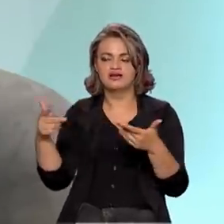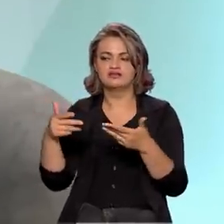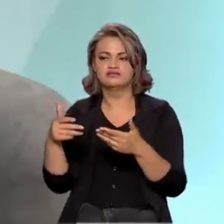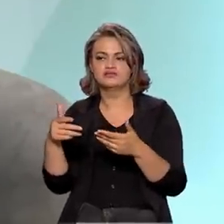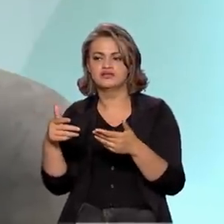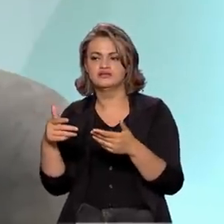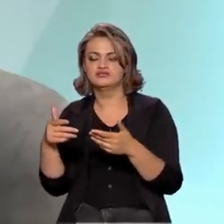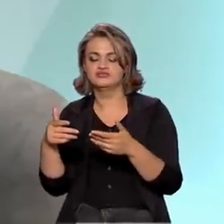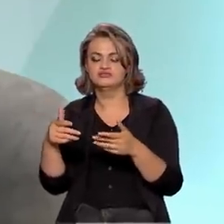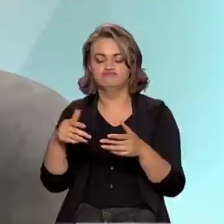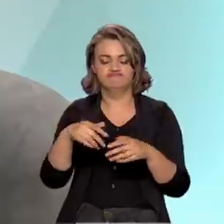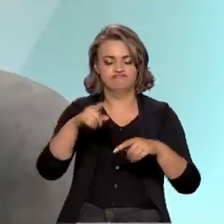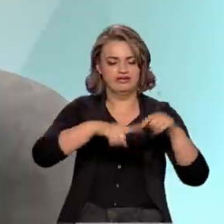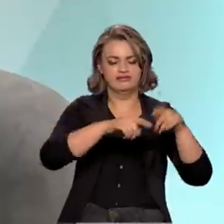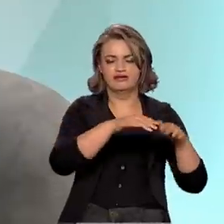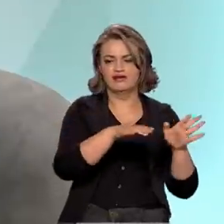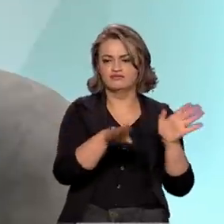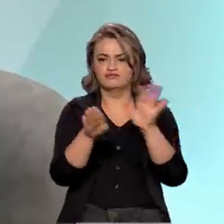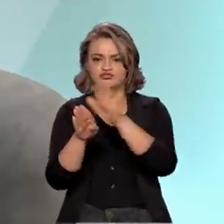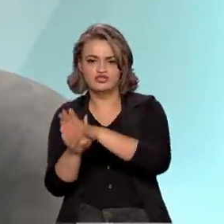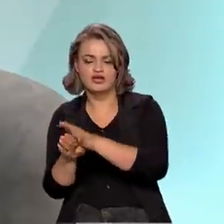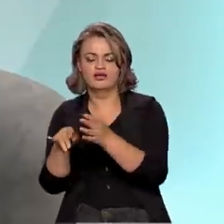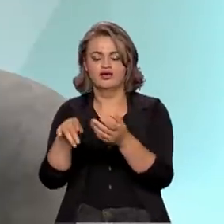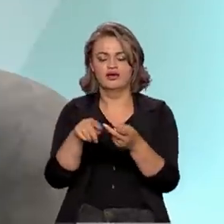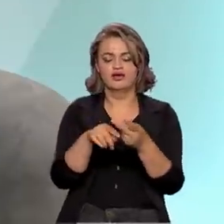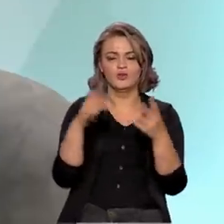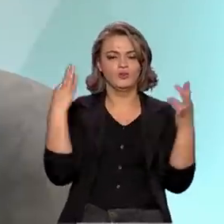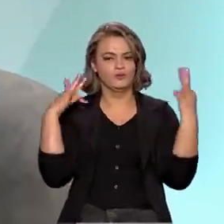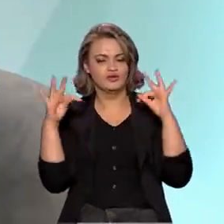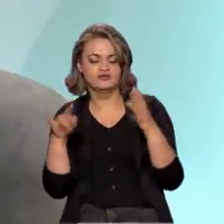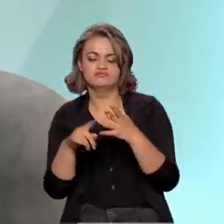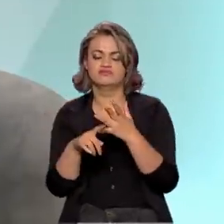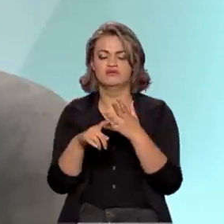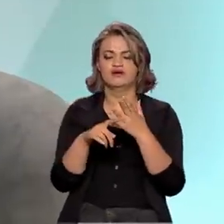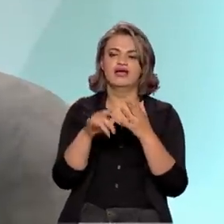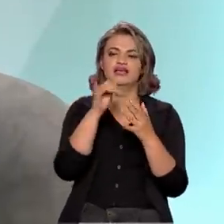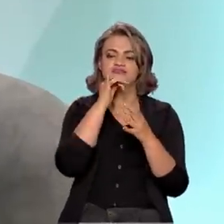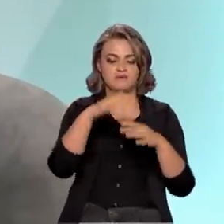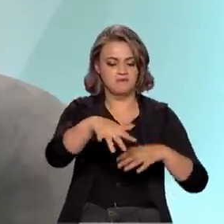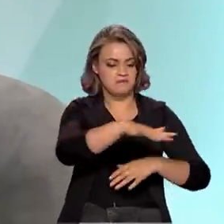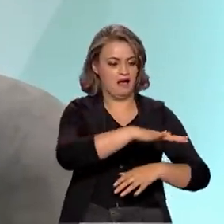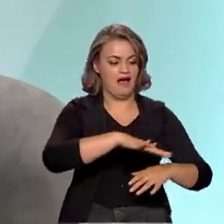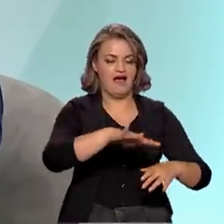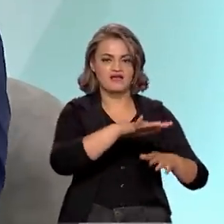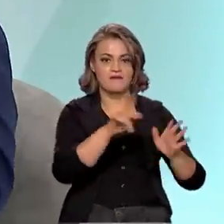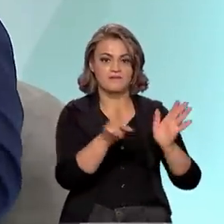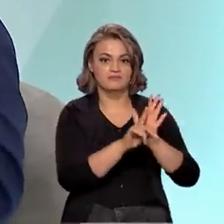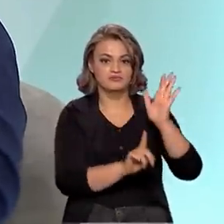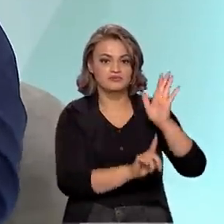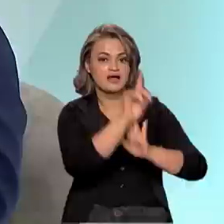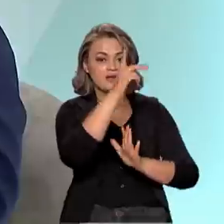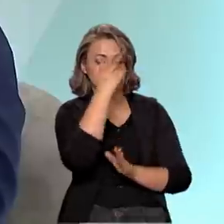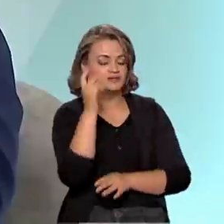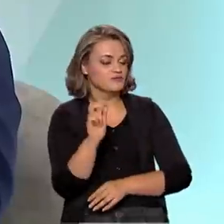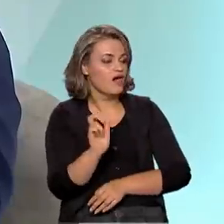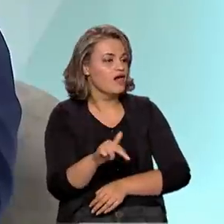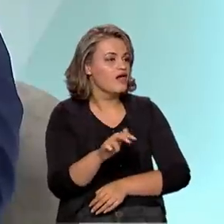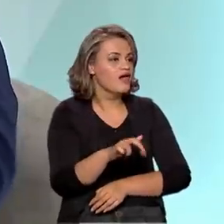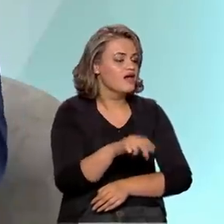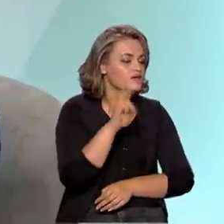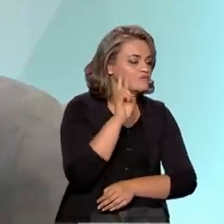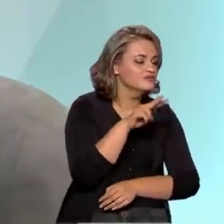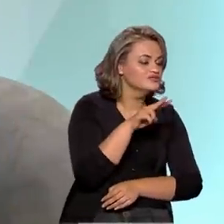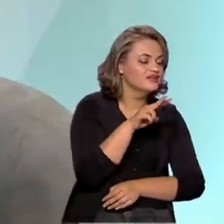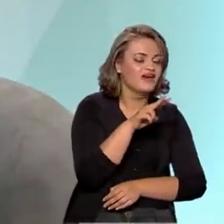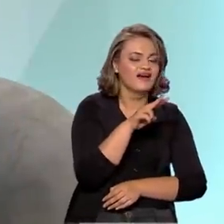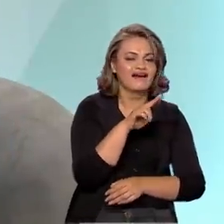entrega de cargas quanto passageiros ou mesmo turismo. Imagina uma estação espacial onde a pessoa possa ir para lá, fazer